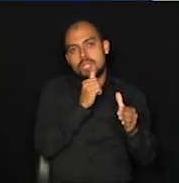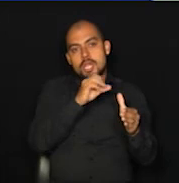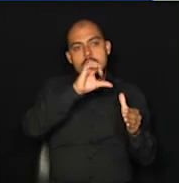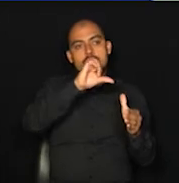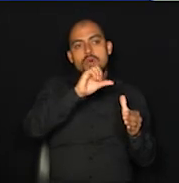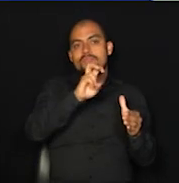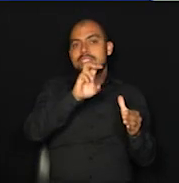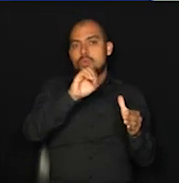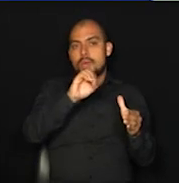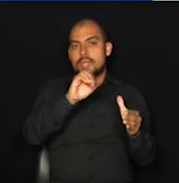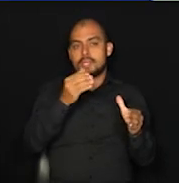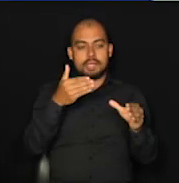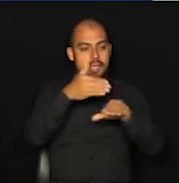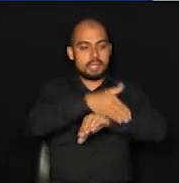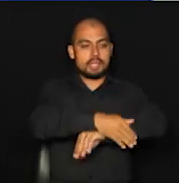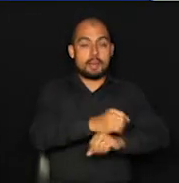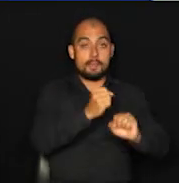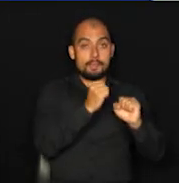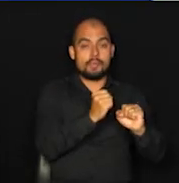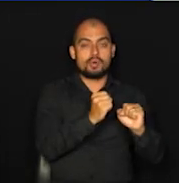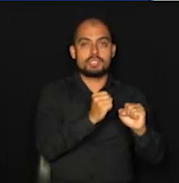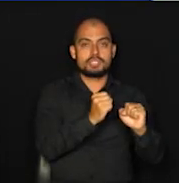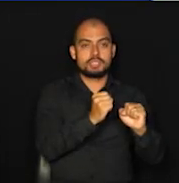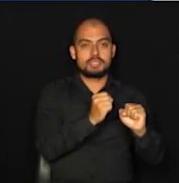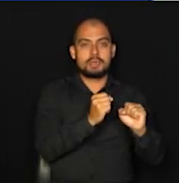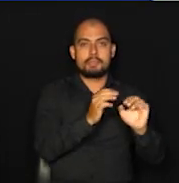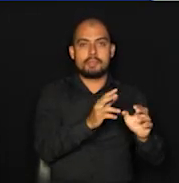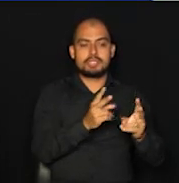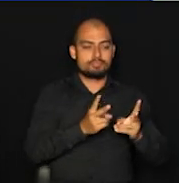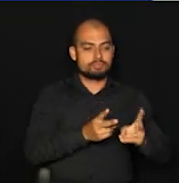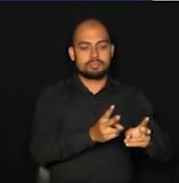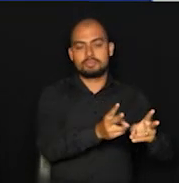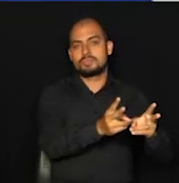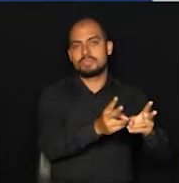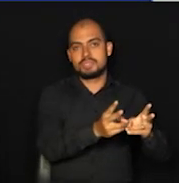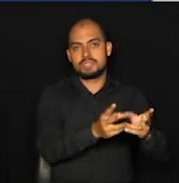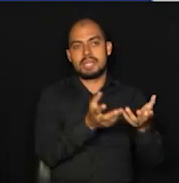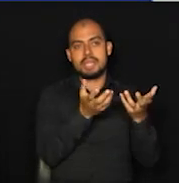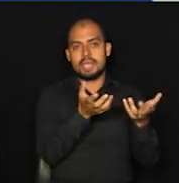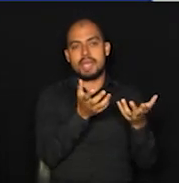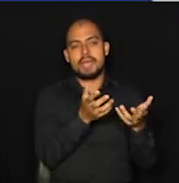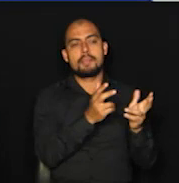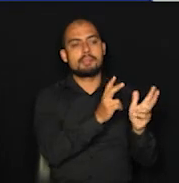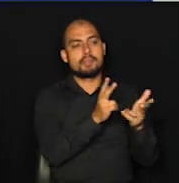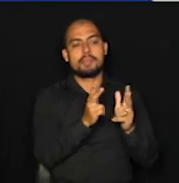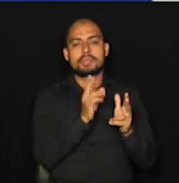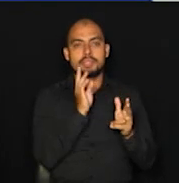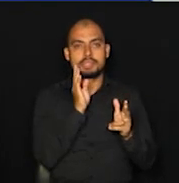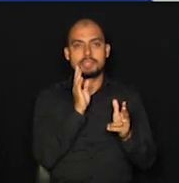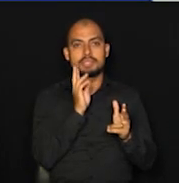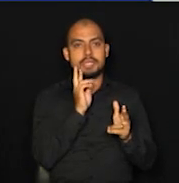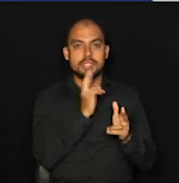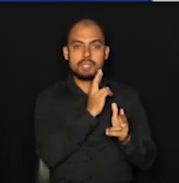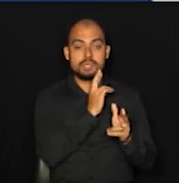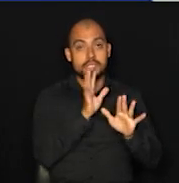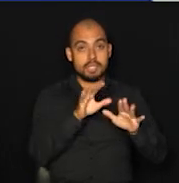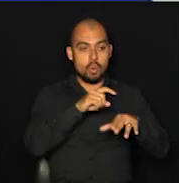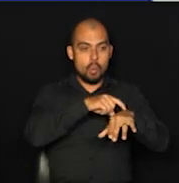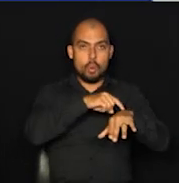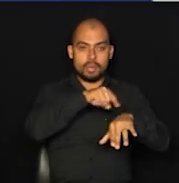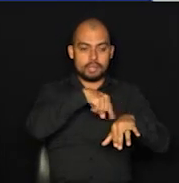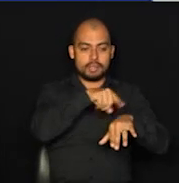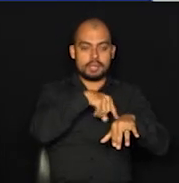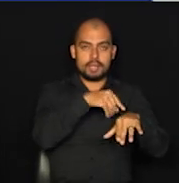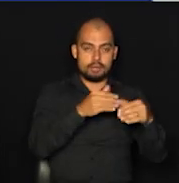ela pode entrar, mas depois ela quer permanecer um pouco mais ali no restaurante. Então, eu estou estendendo aí